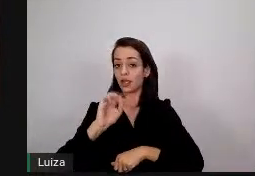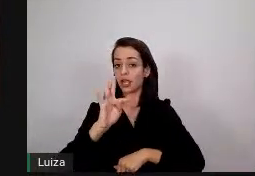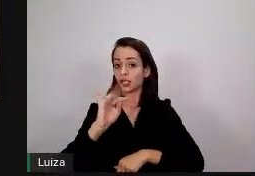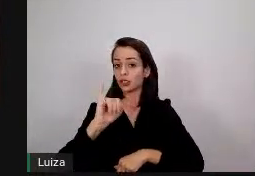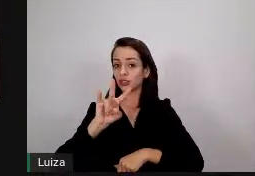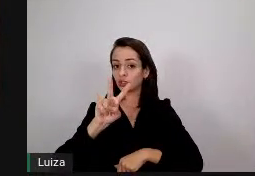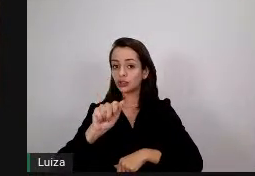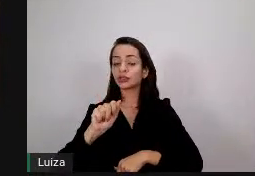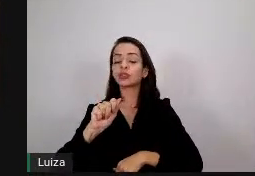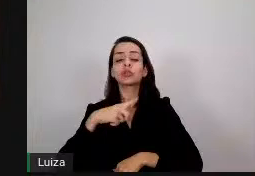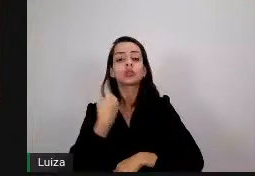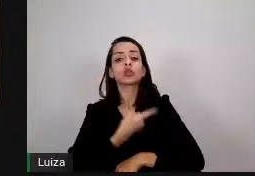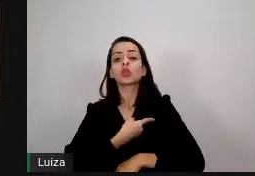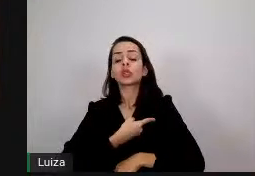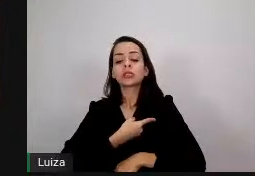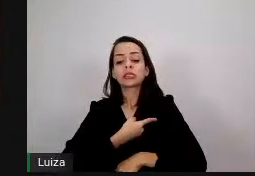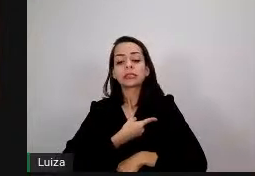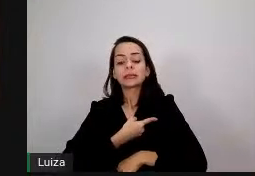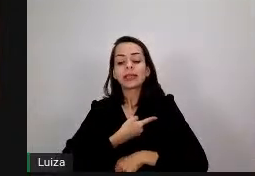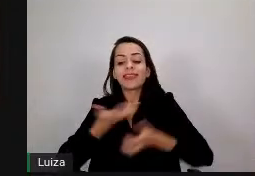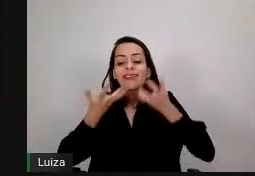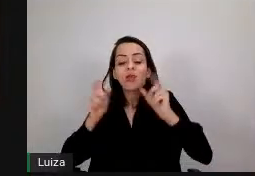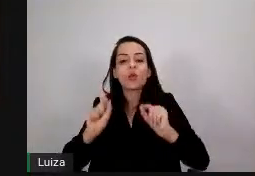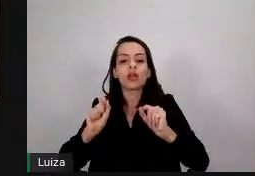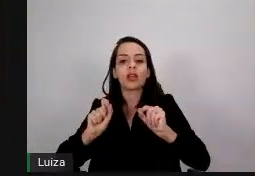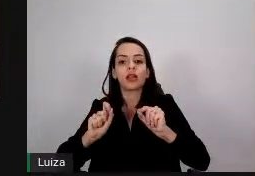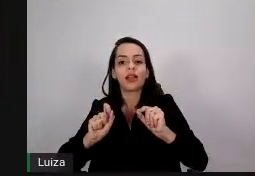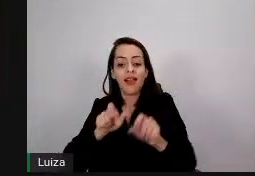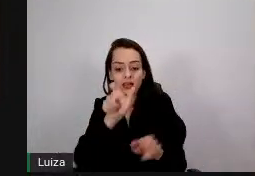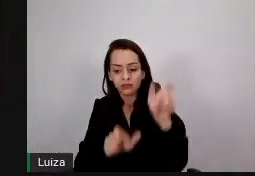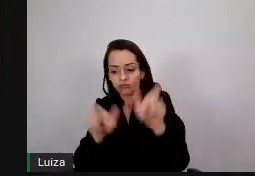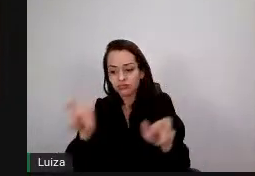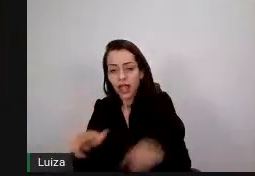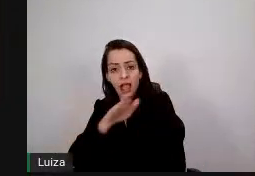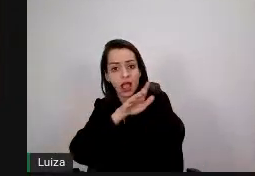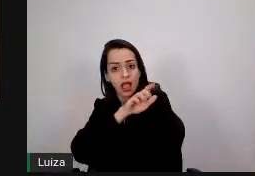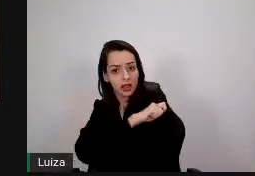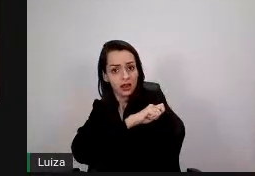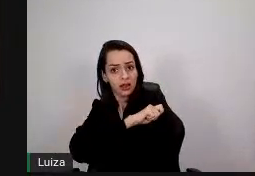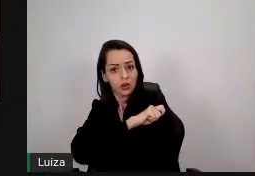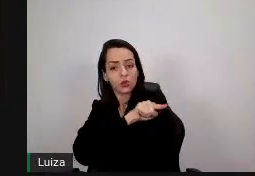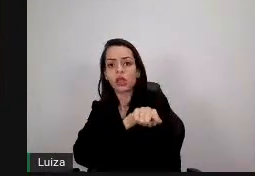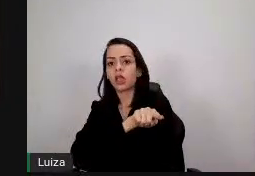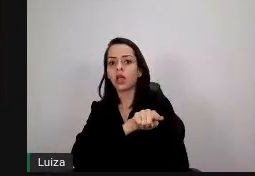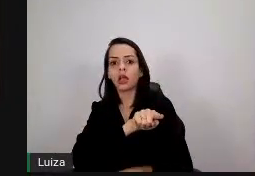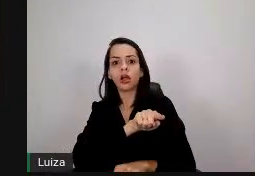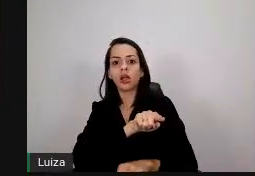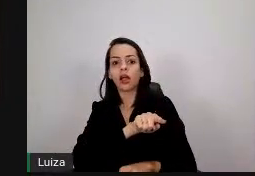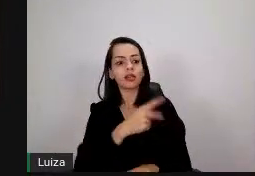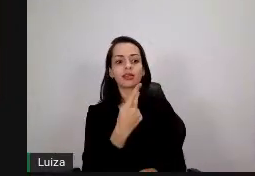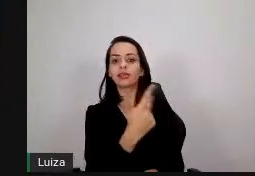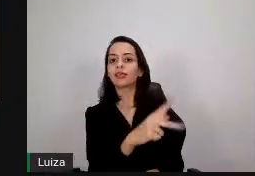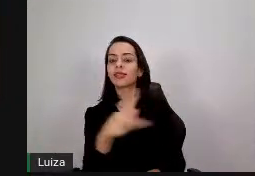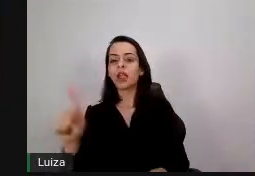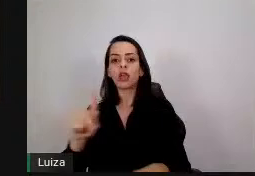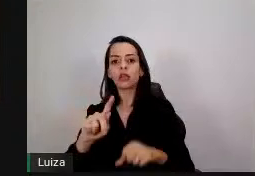o protagonismo dos nossos alunos. Nós estamos buscando